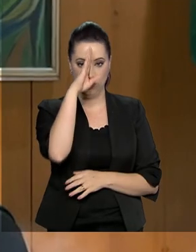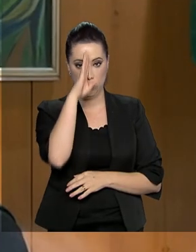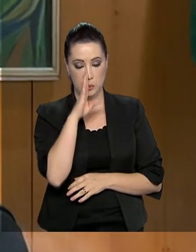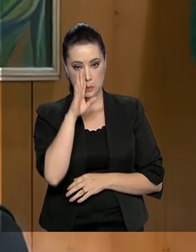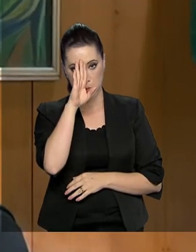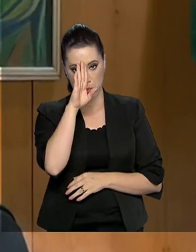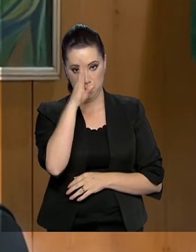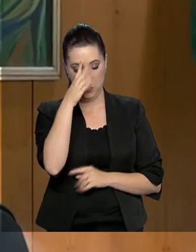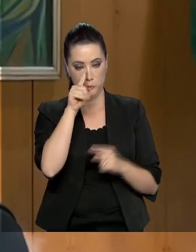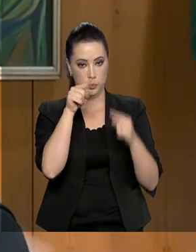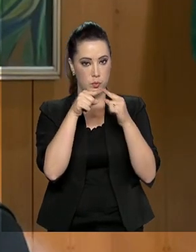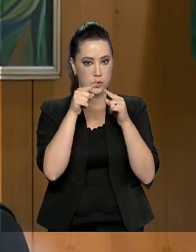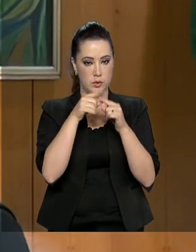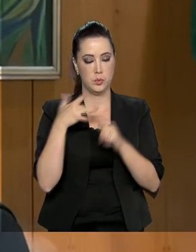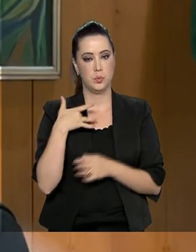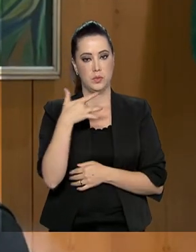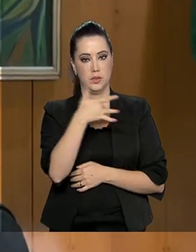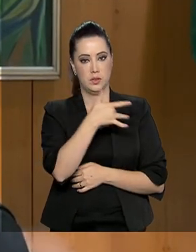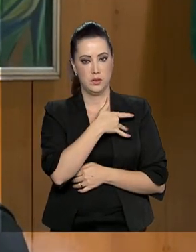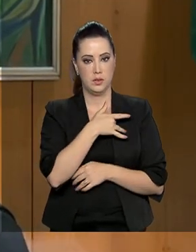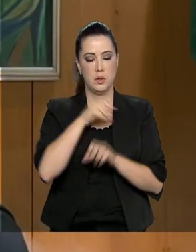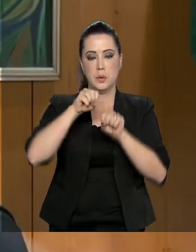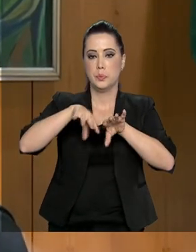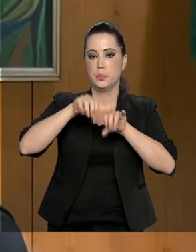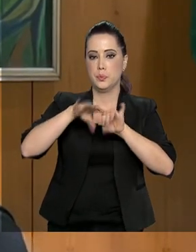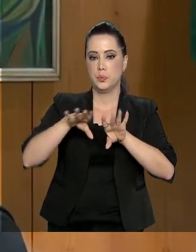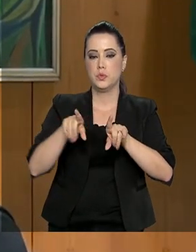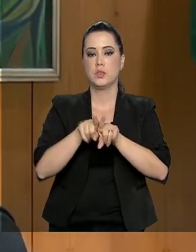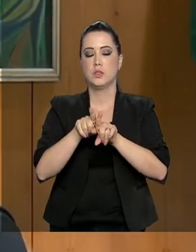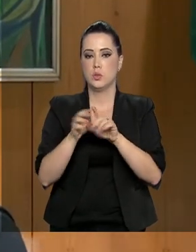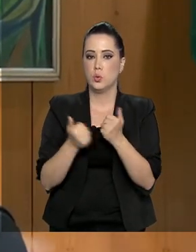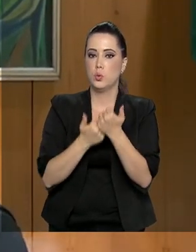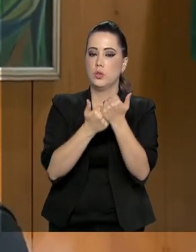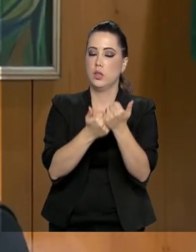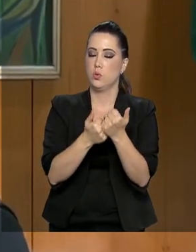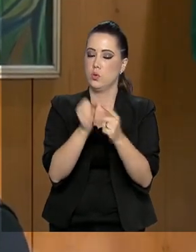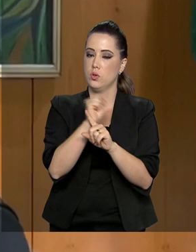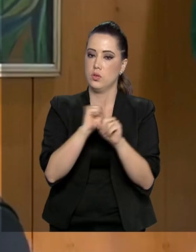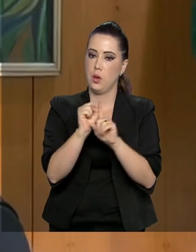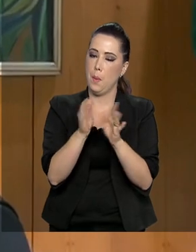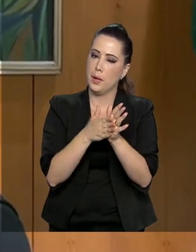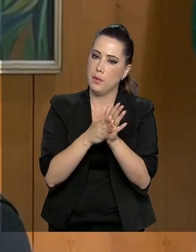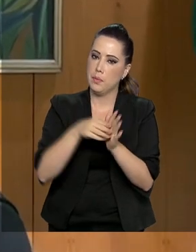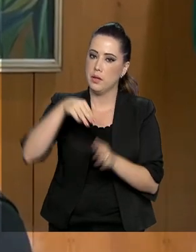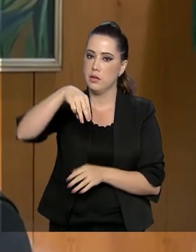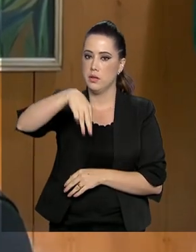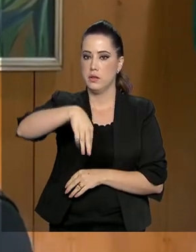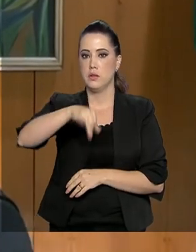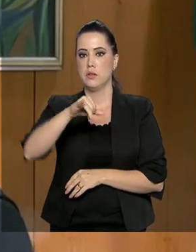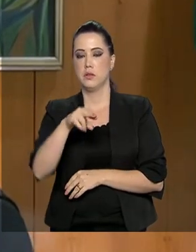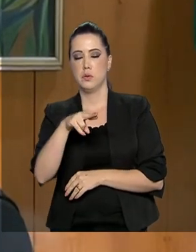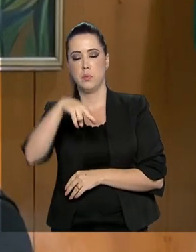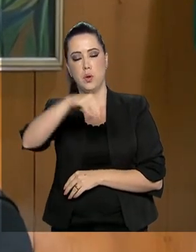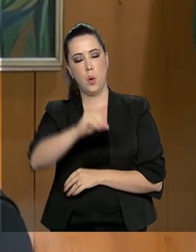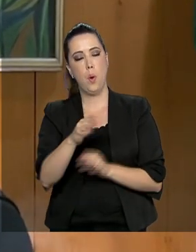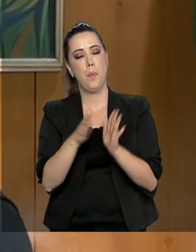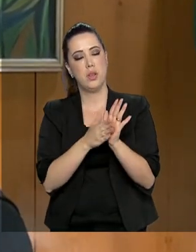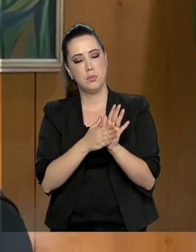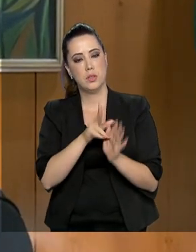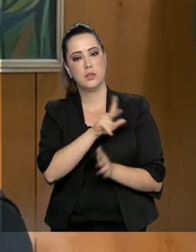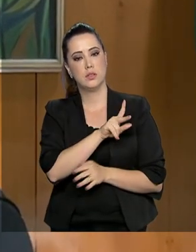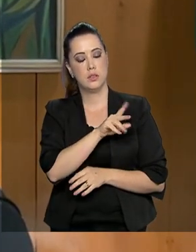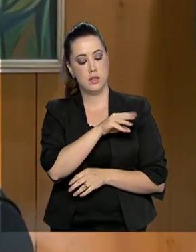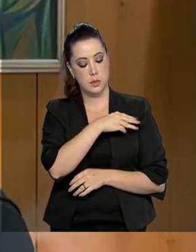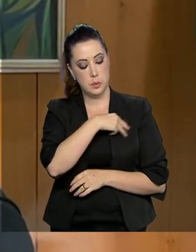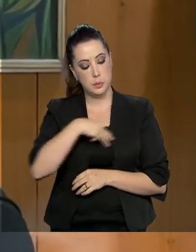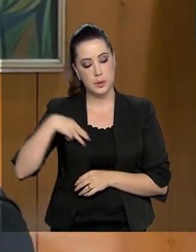prioridade nas áreas de saúde, educação e assistência social. Parabéns, Mion, parabéns, primeira-dama, bem como a todos